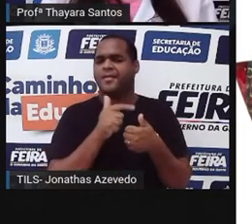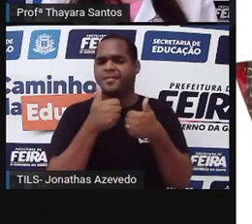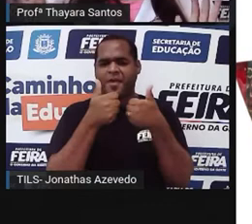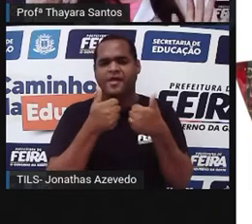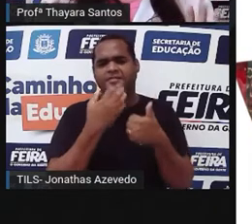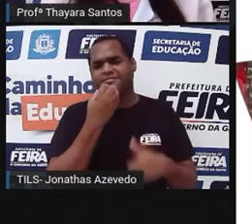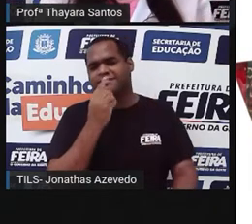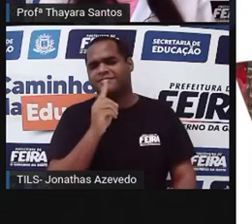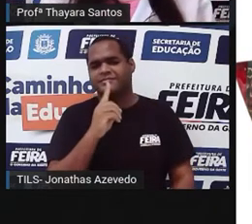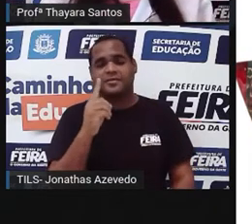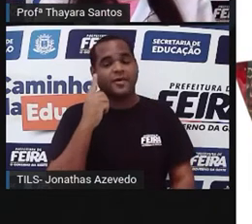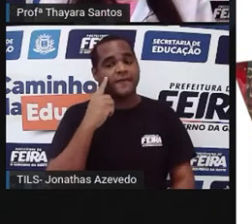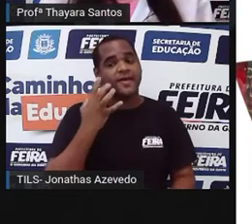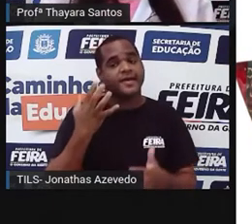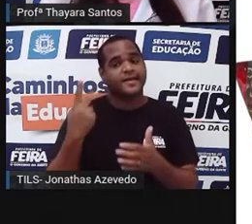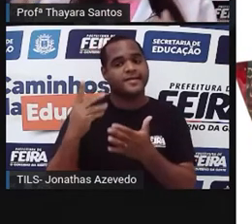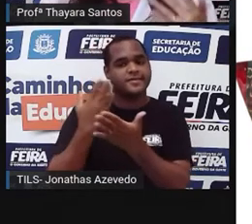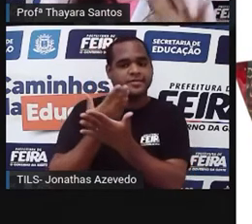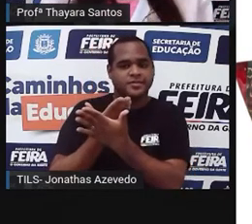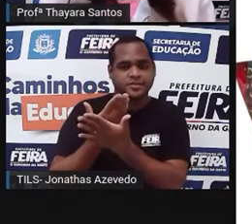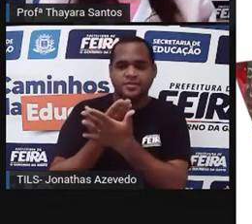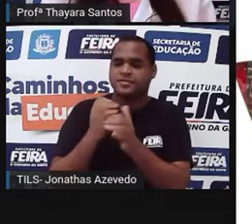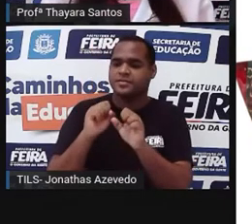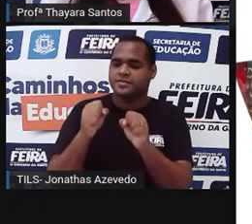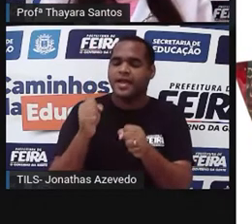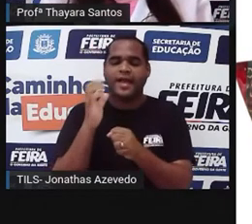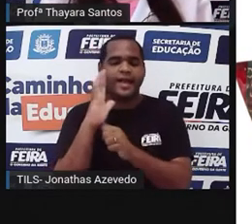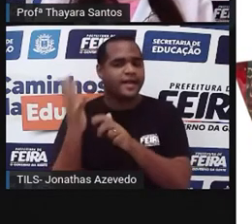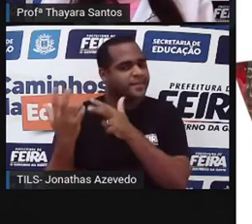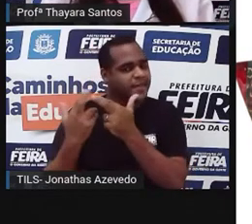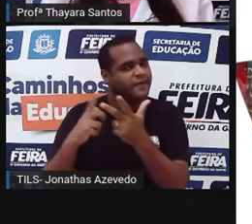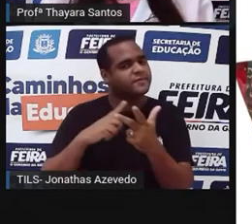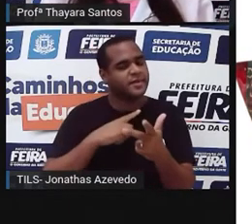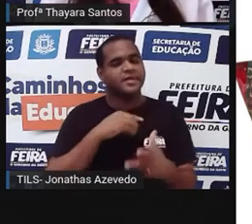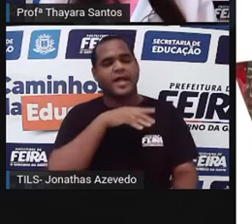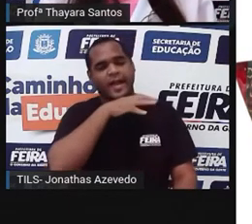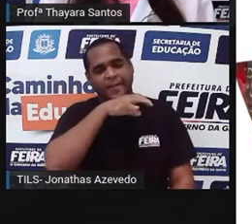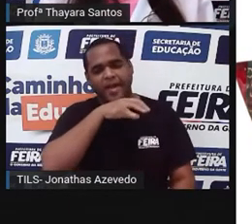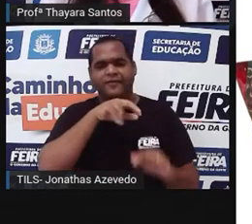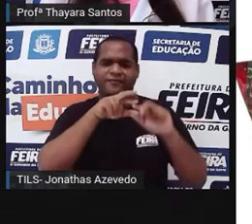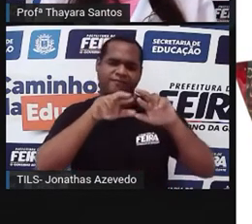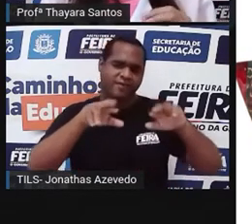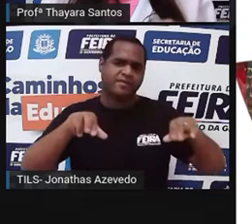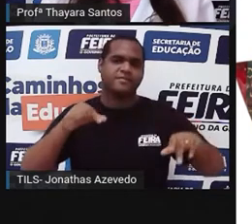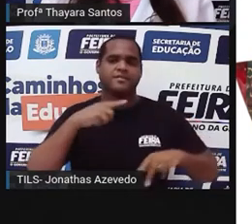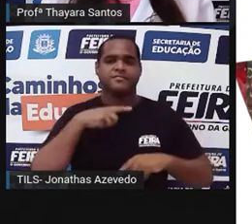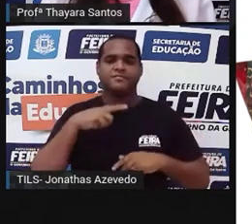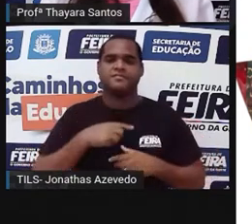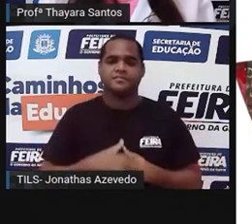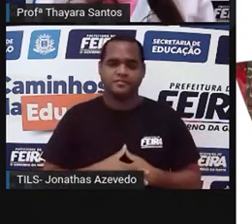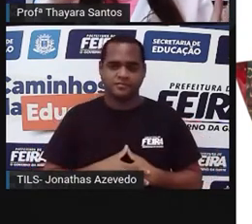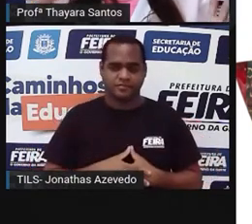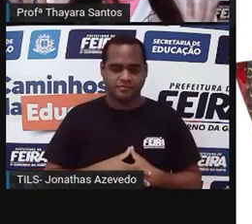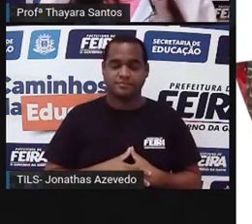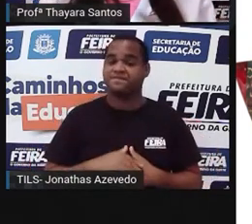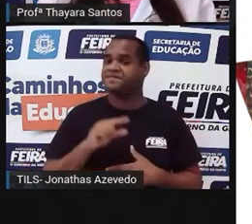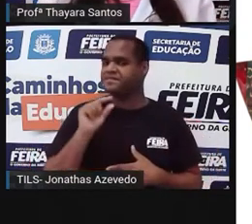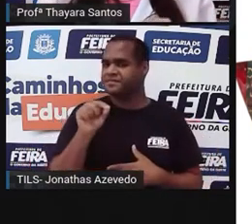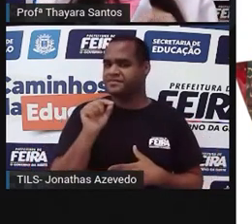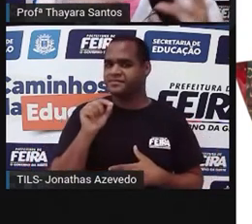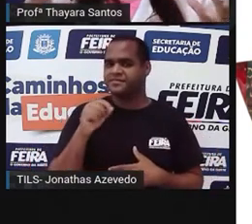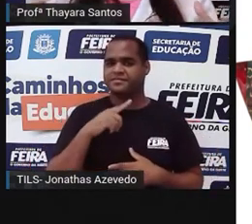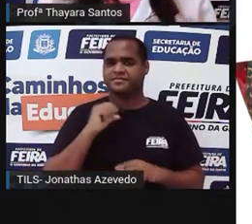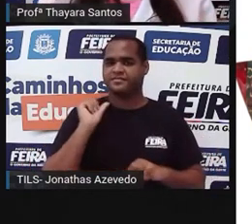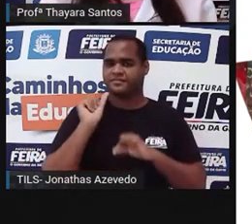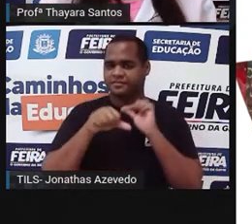Ele viu que ele queria estudar a natureza, os animais, os seres vivos de uma forma geral. Então, o que fez a